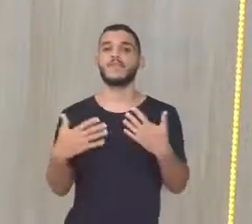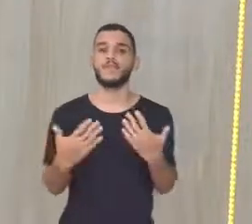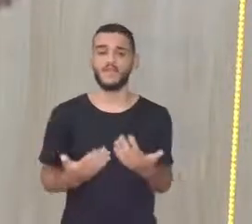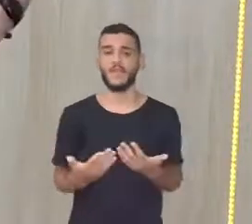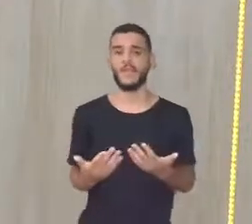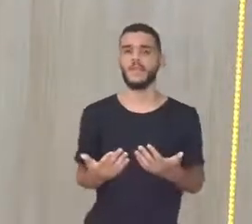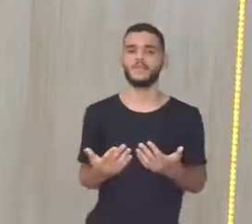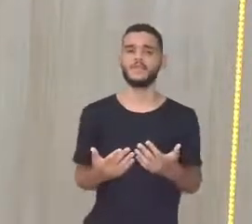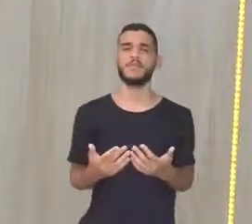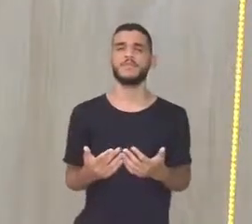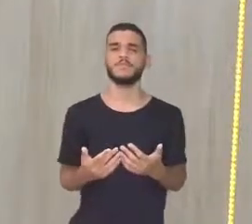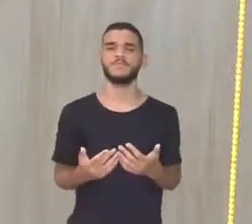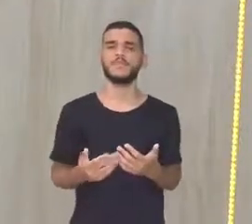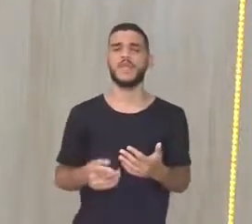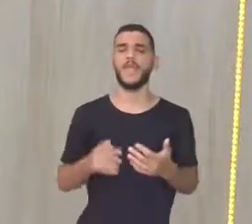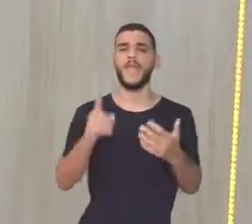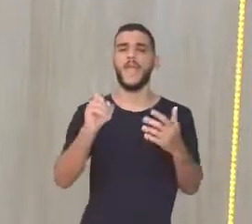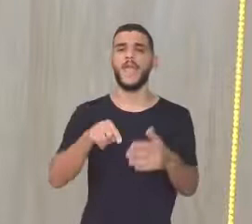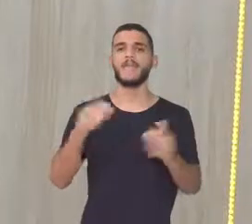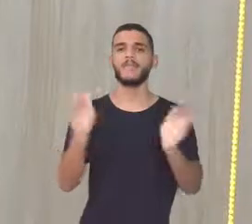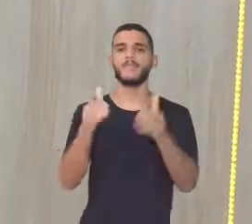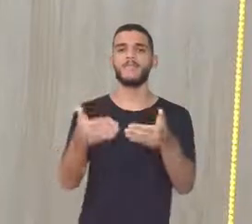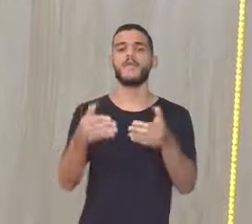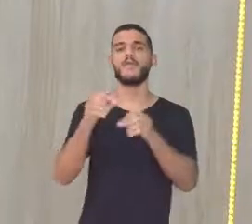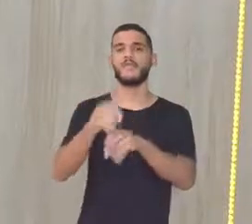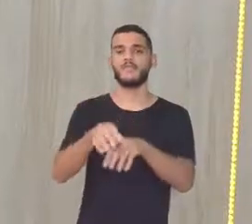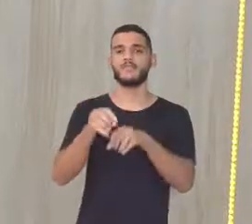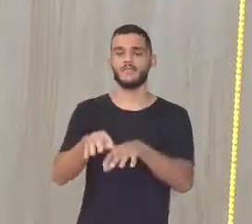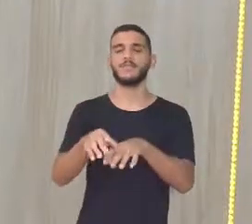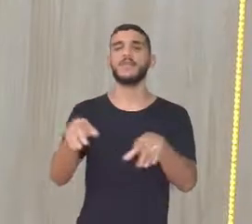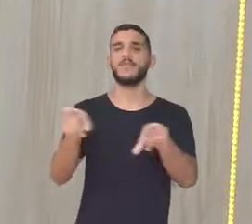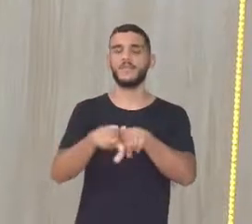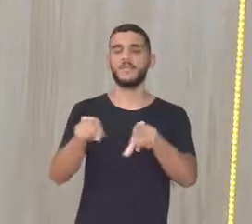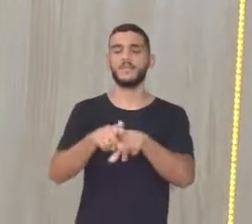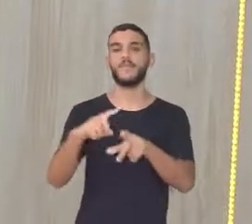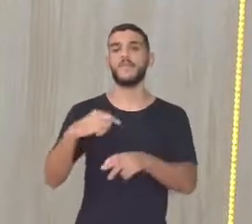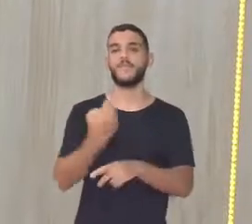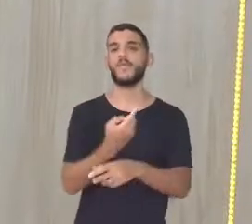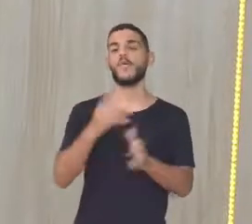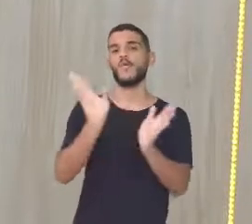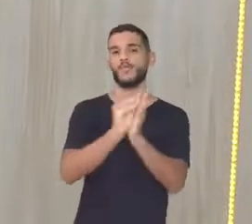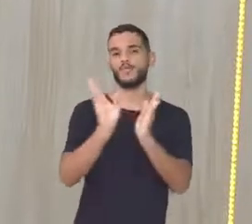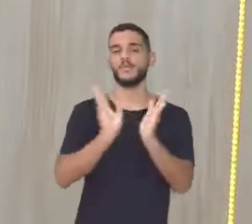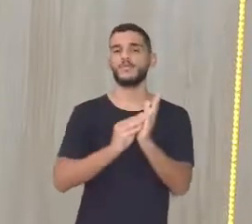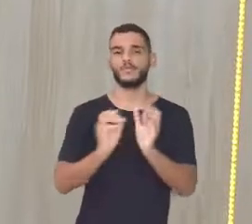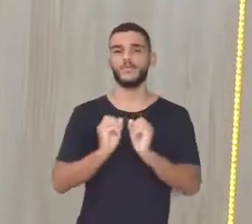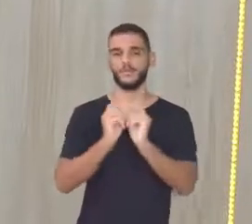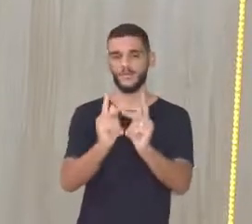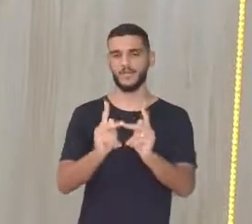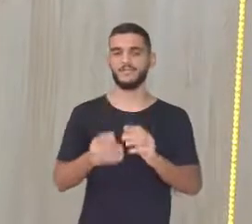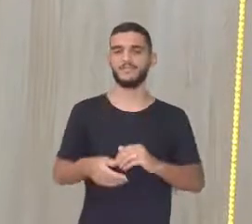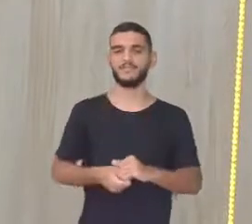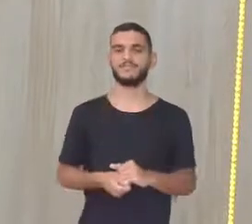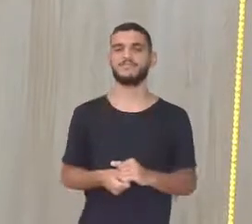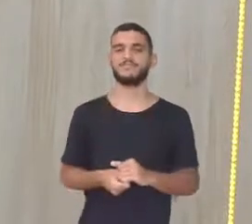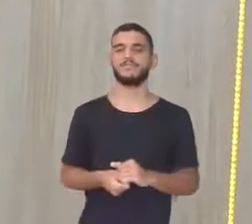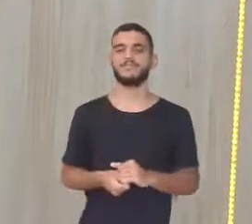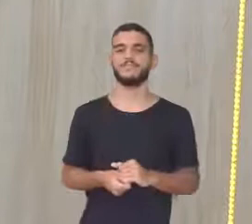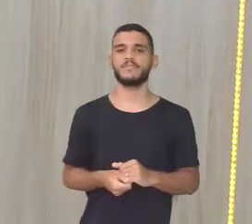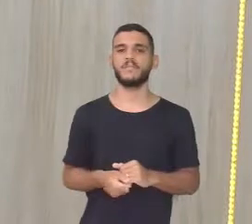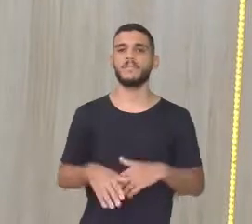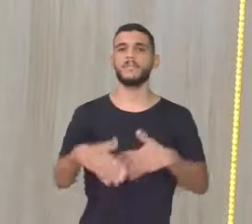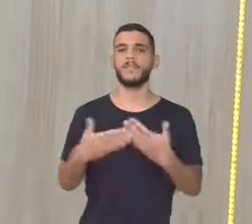move a educação e move os nossos conteúdos curriculares De boa? Então vamos lá